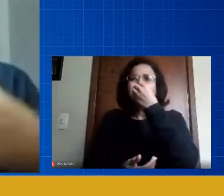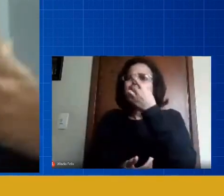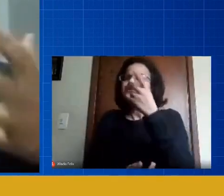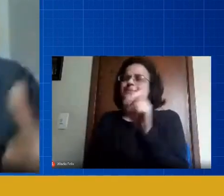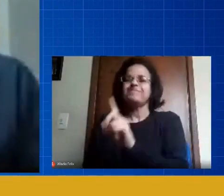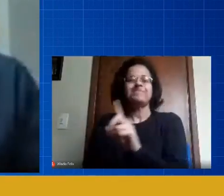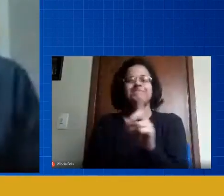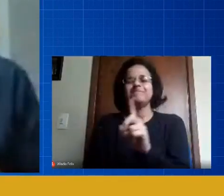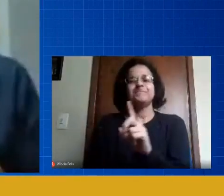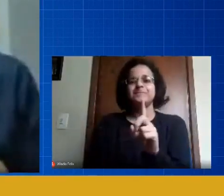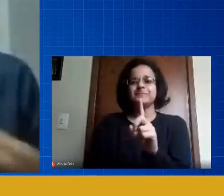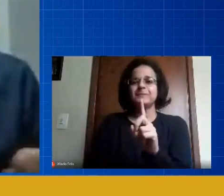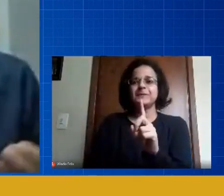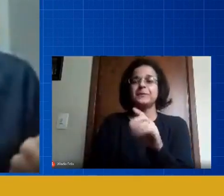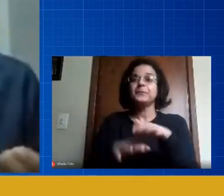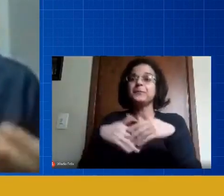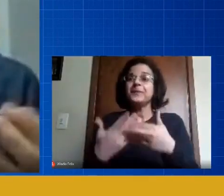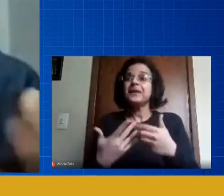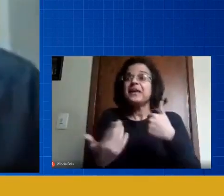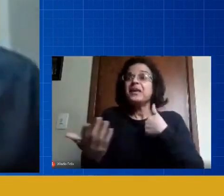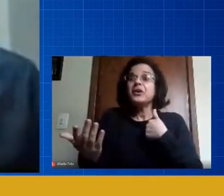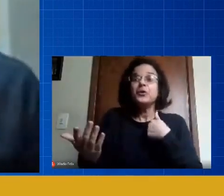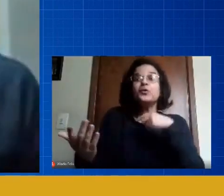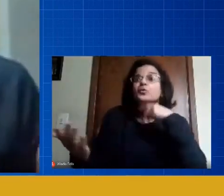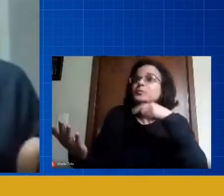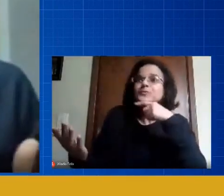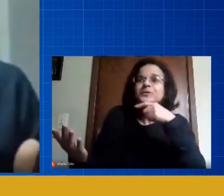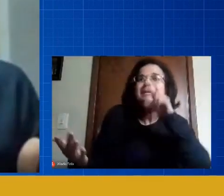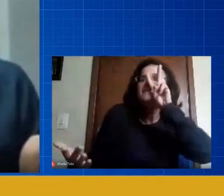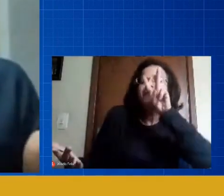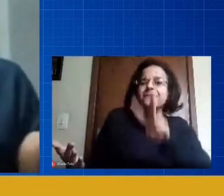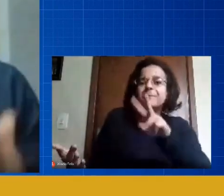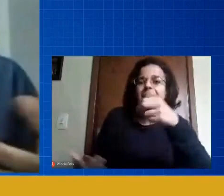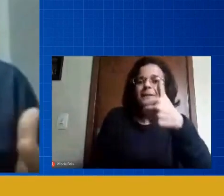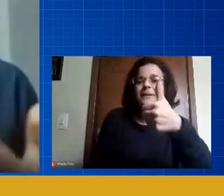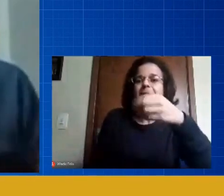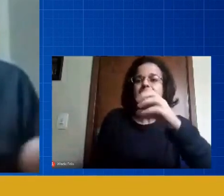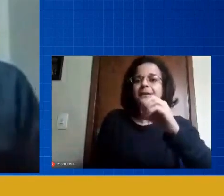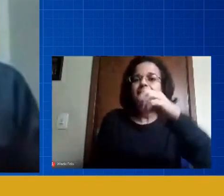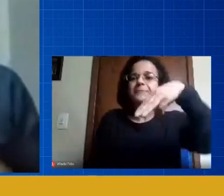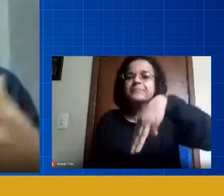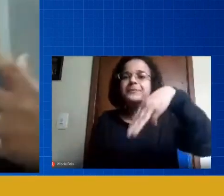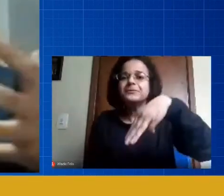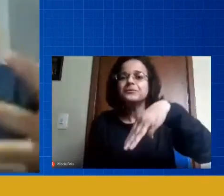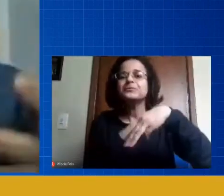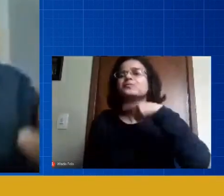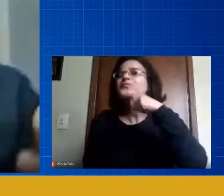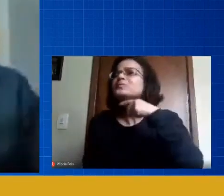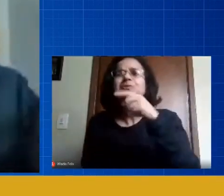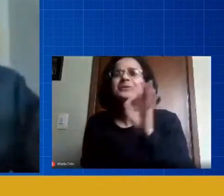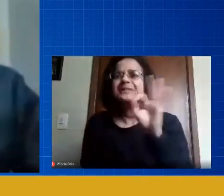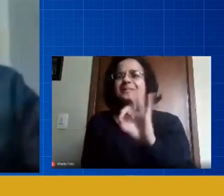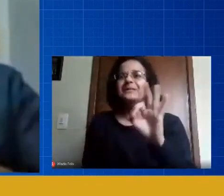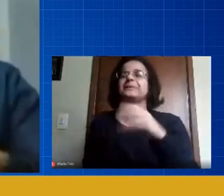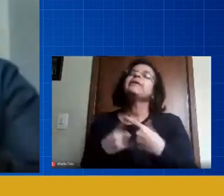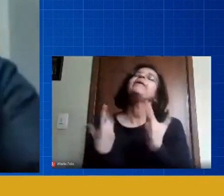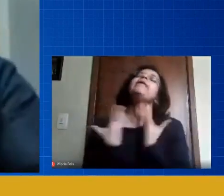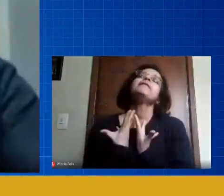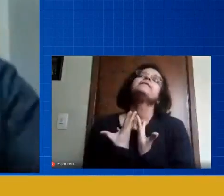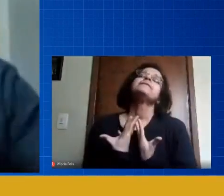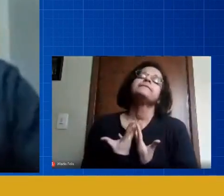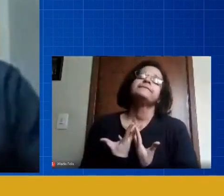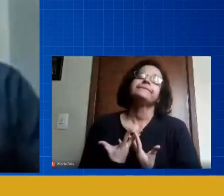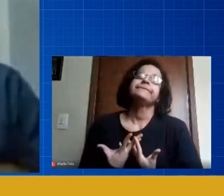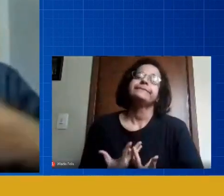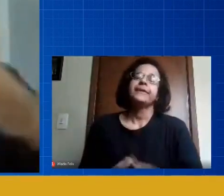sabe? Com umas coisas enjoadas, lives que eu não conseguia ficar 10 minutos nela, porque, meu Deus, aquela coisa cansativa, a gente